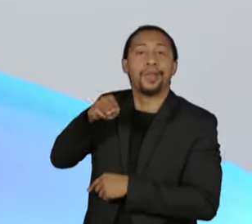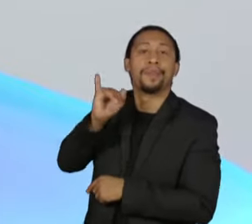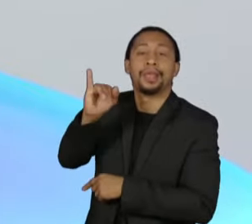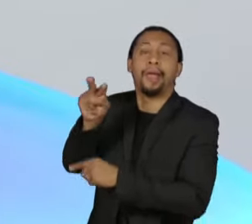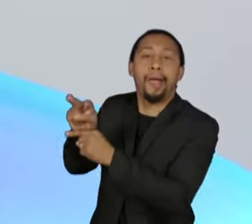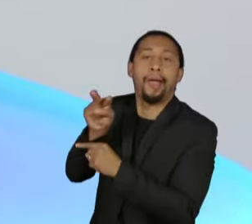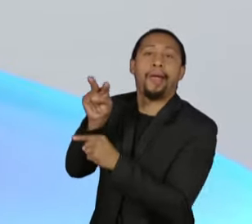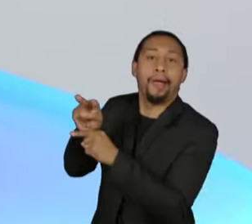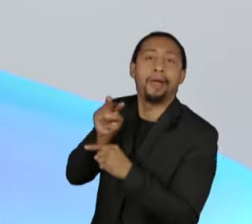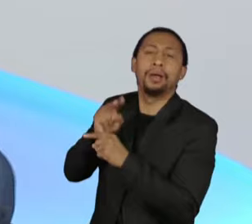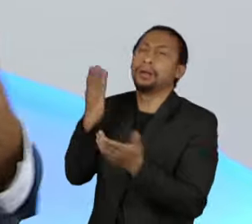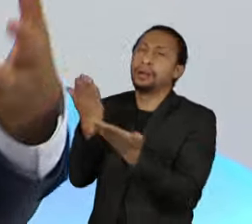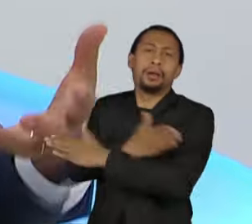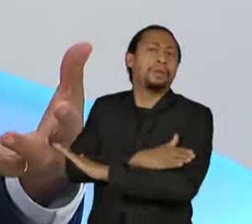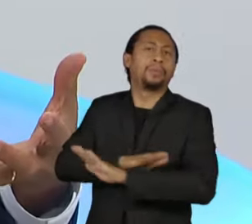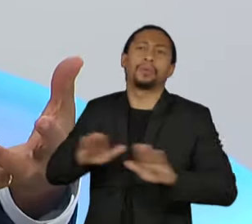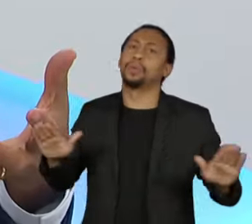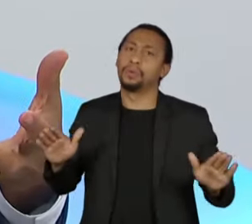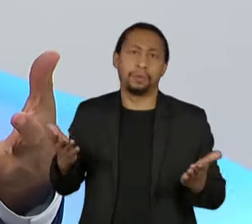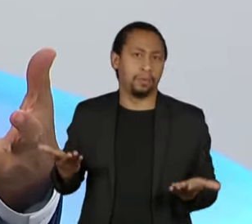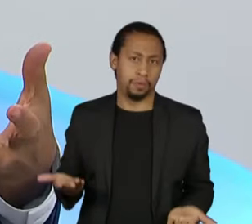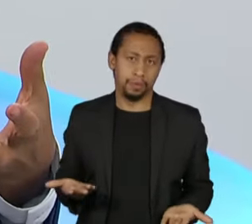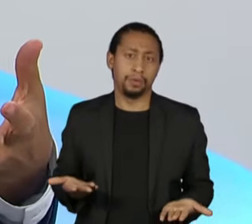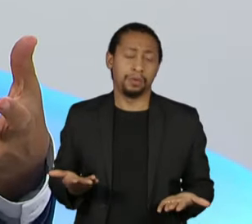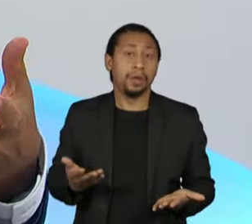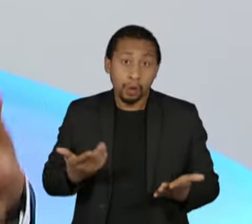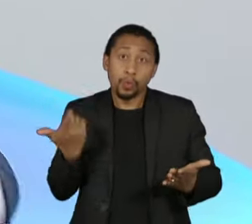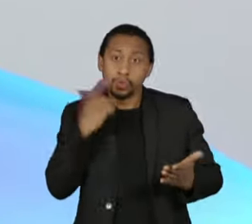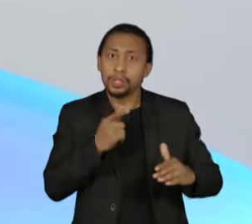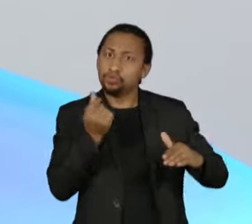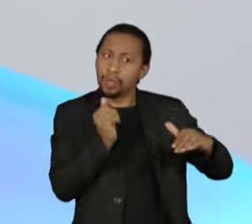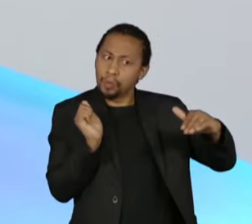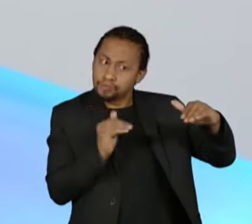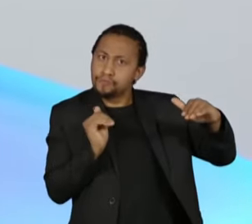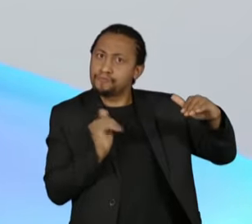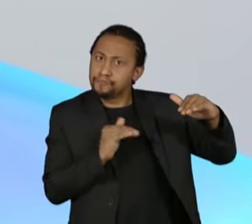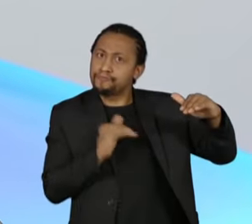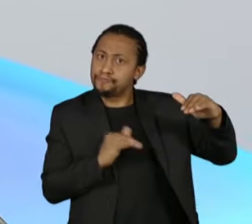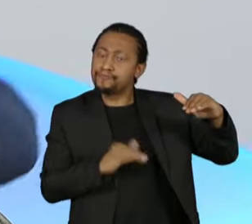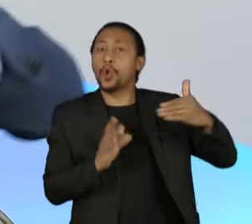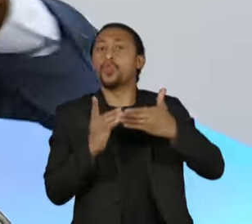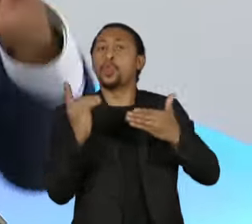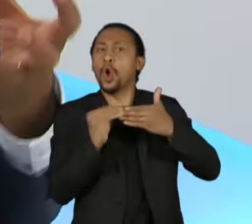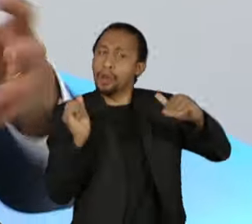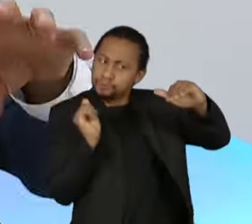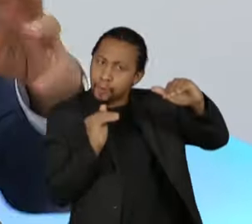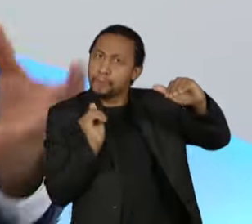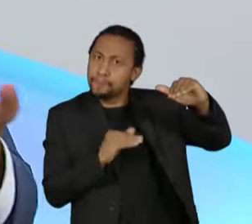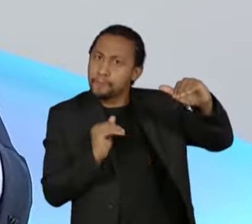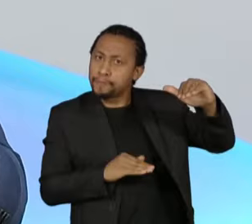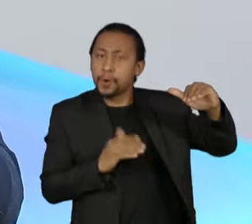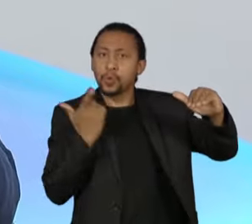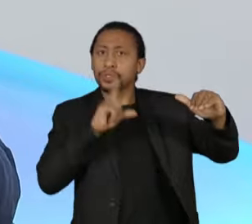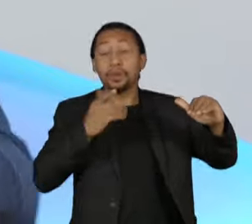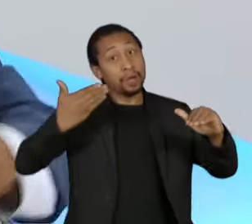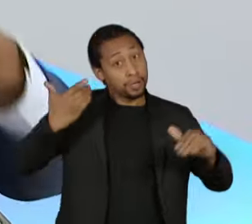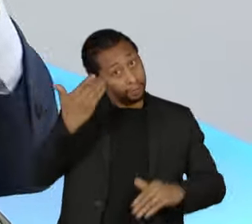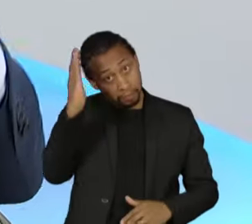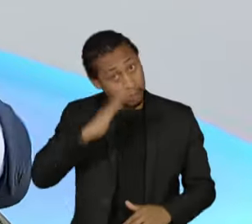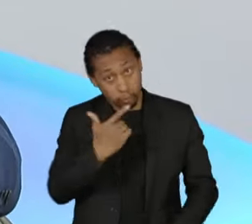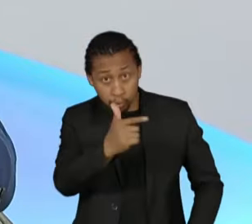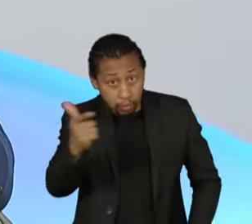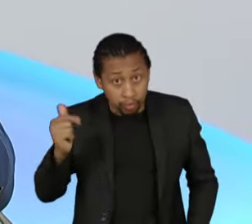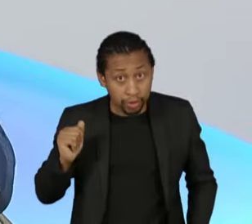a reserva cambial que o país não tinha, fez a inflação reduzir sem mágica, sem malabarismo.